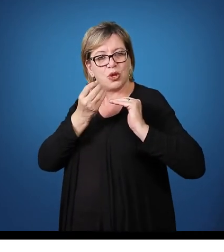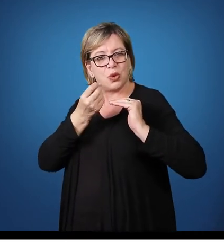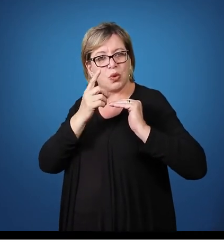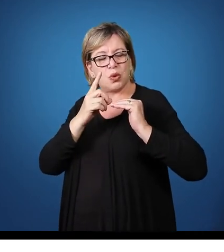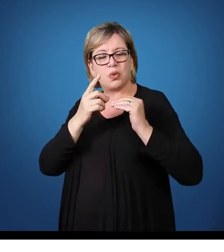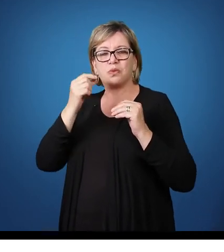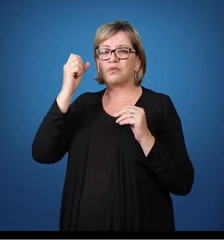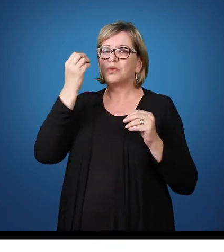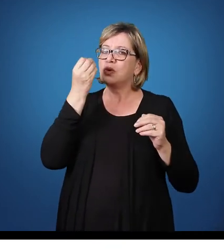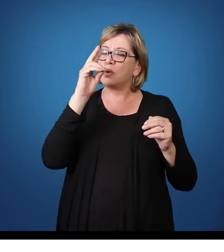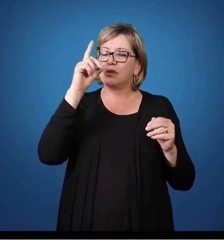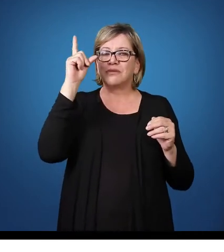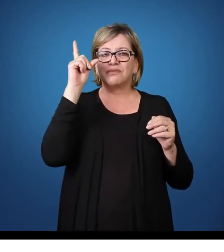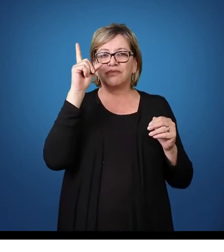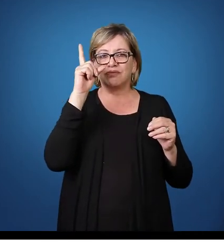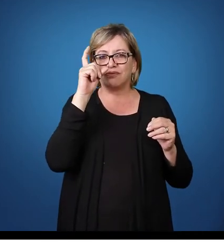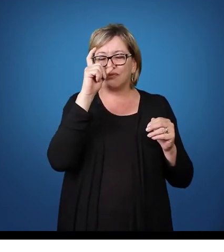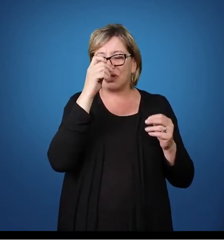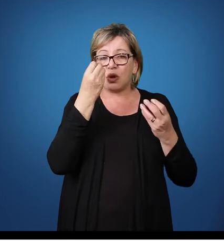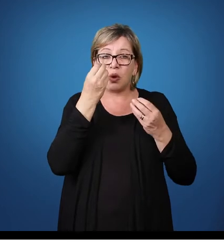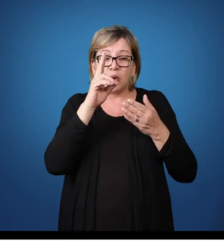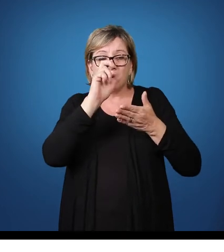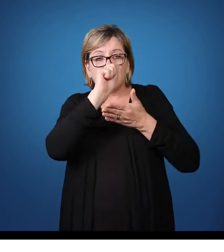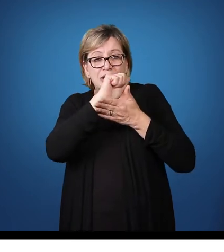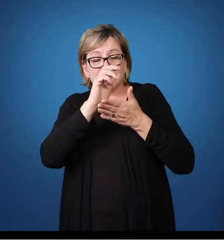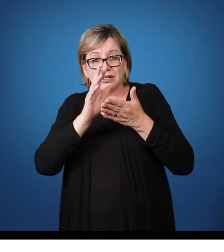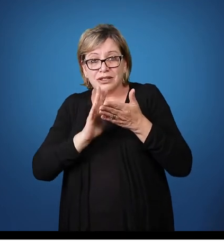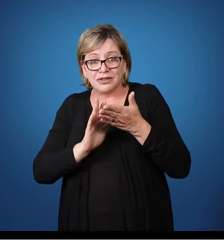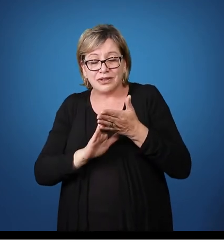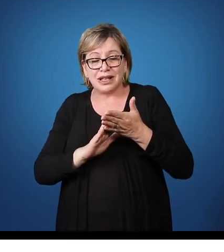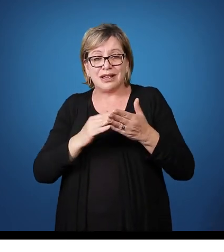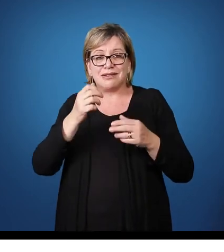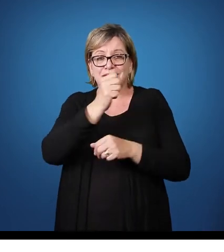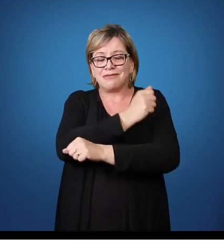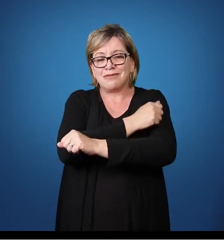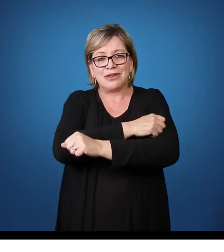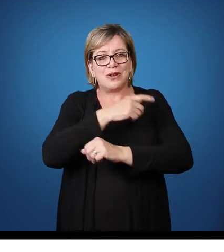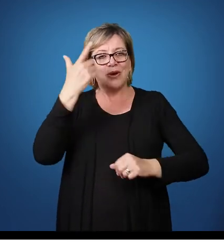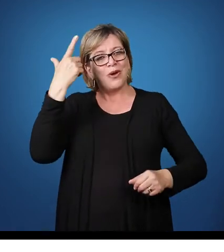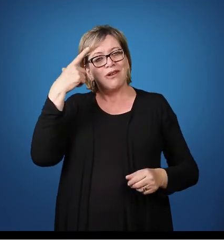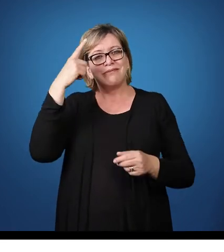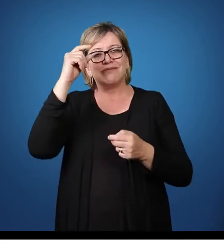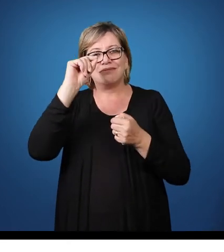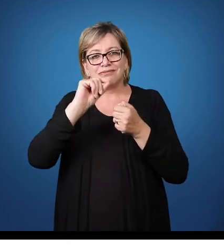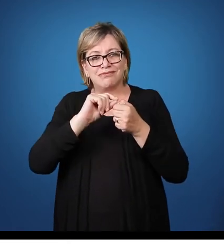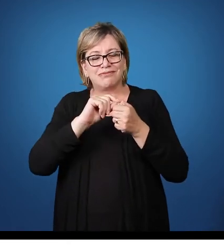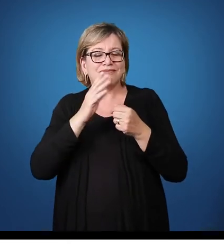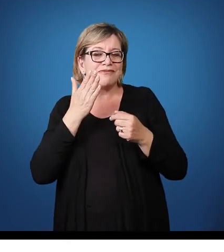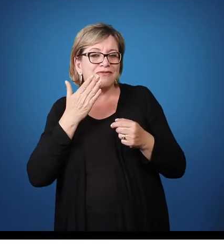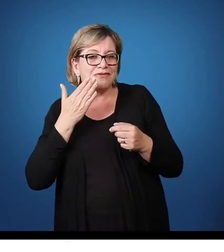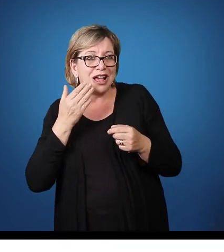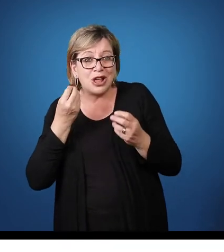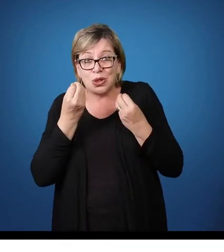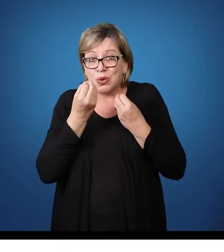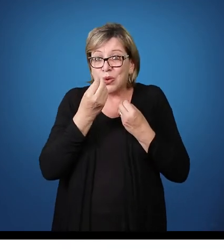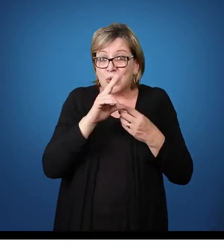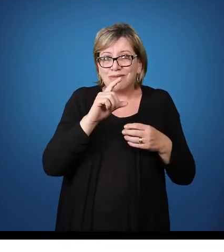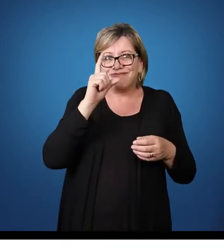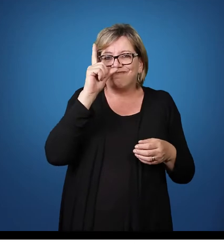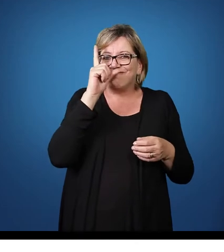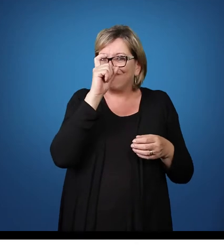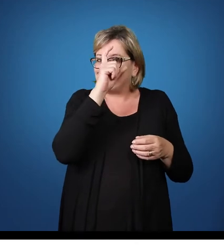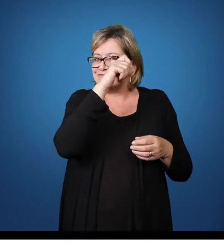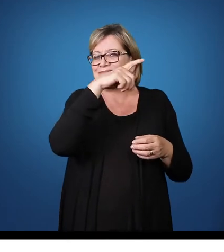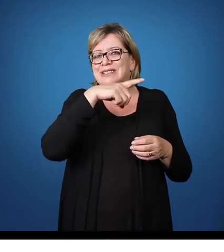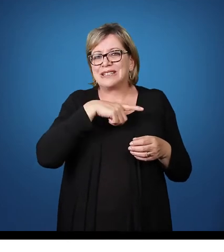foram, né As atividades que os alunos conseguiram desenvolver com facilidade Ou aqueles que tiveram